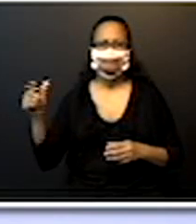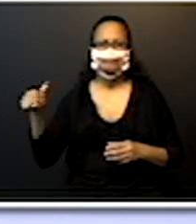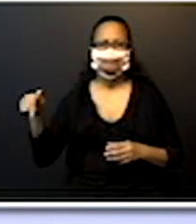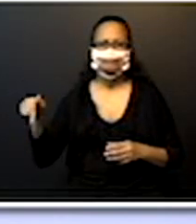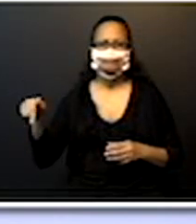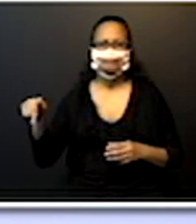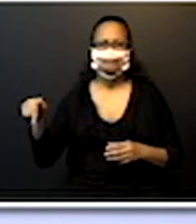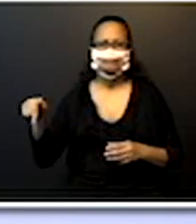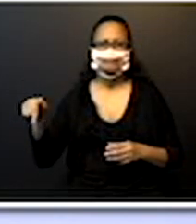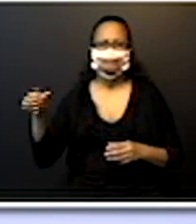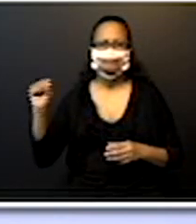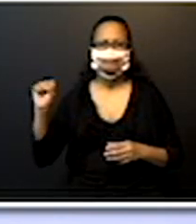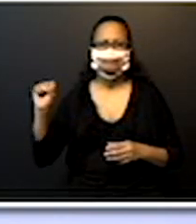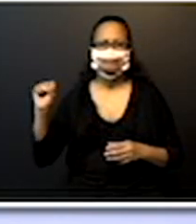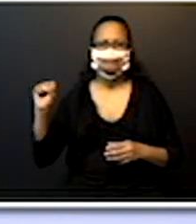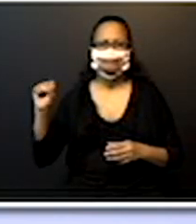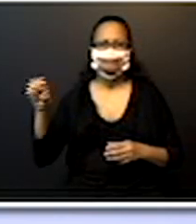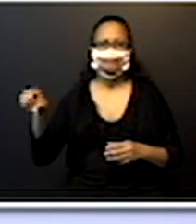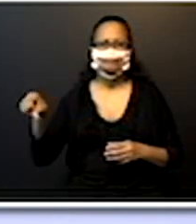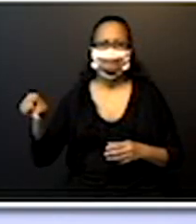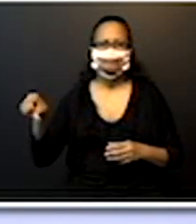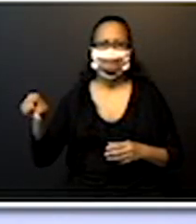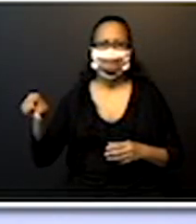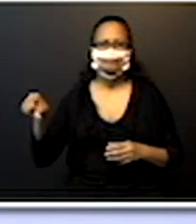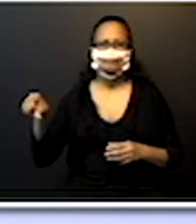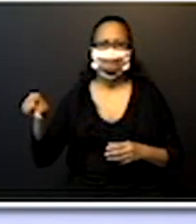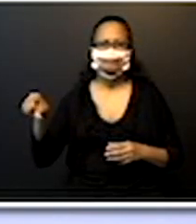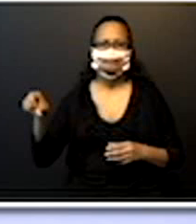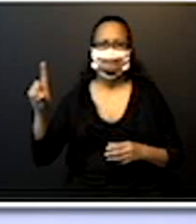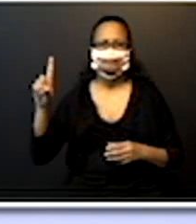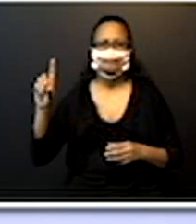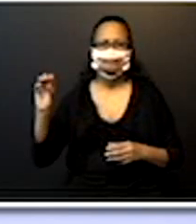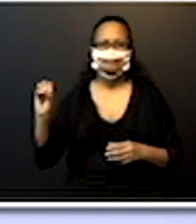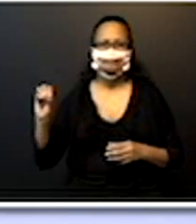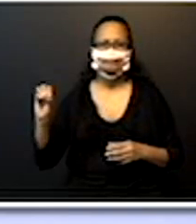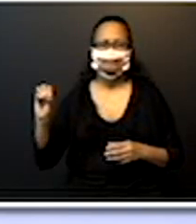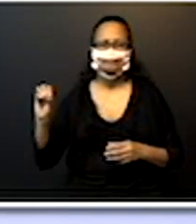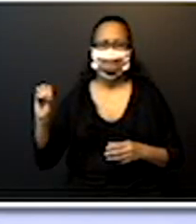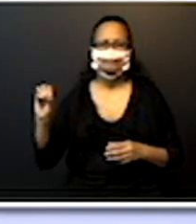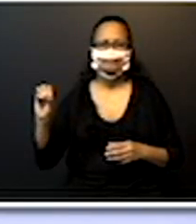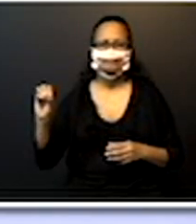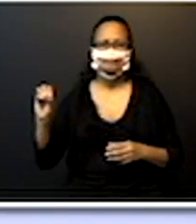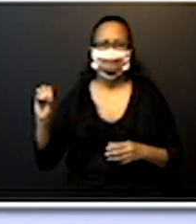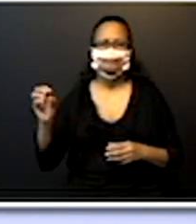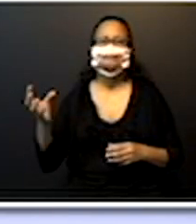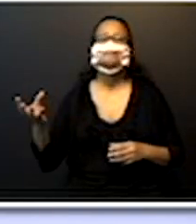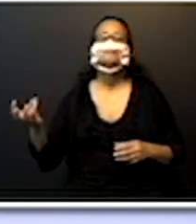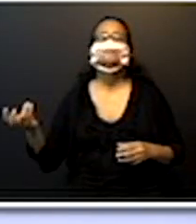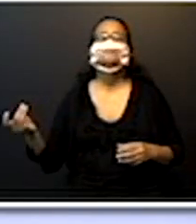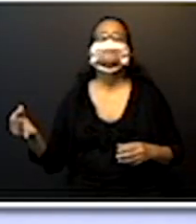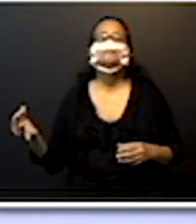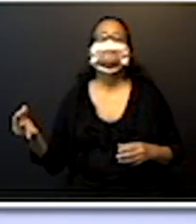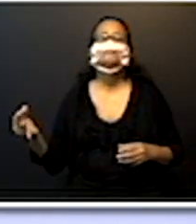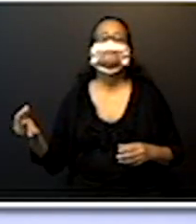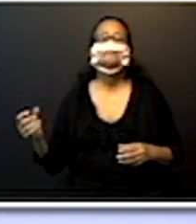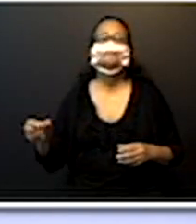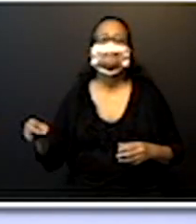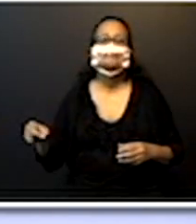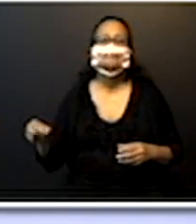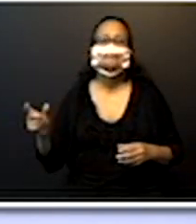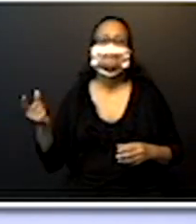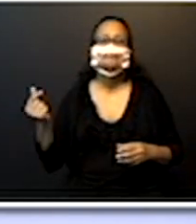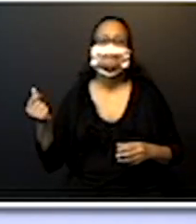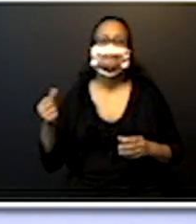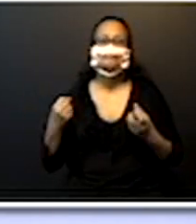7, 8, 9, e 10. Então, quantas moedinhas eu precisei aqui?